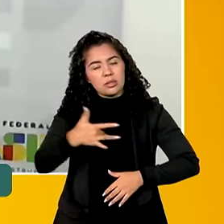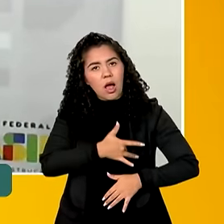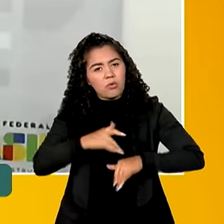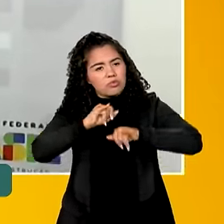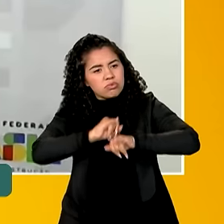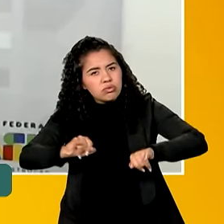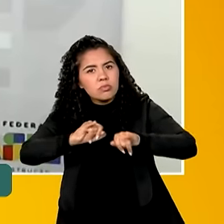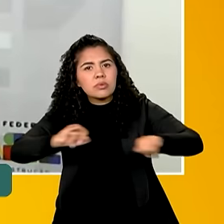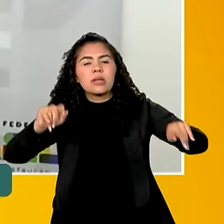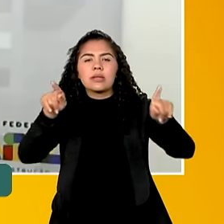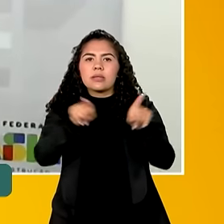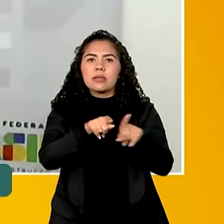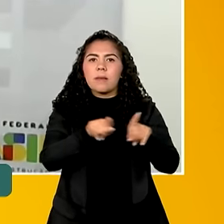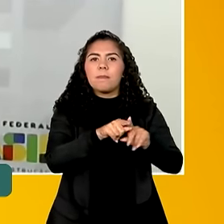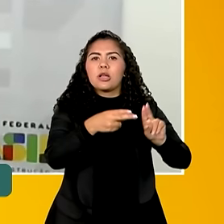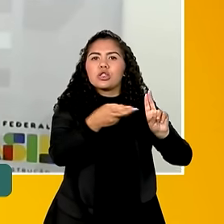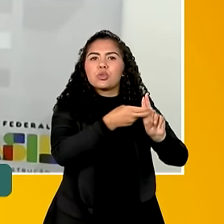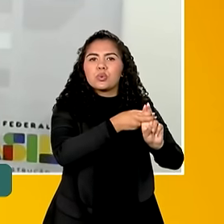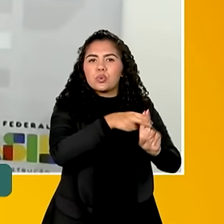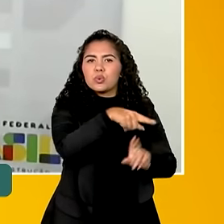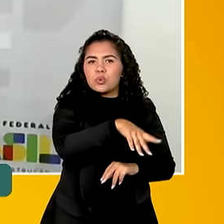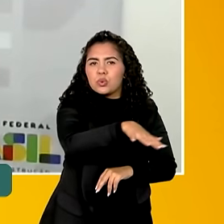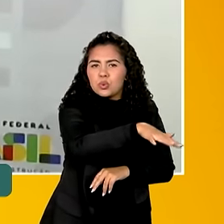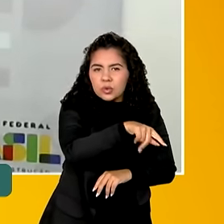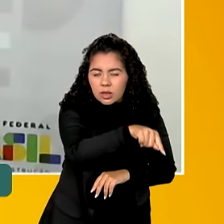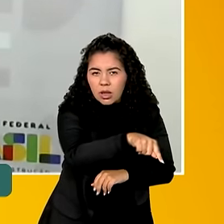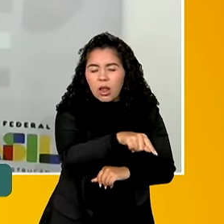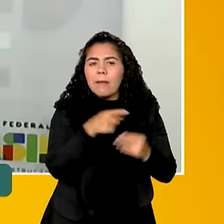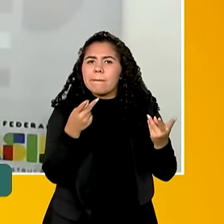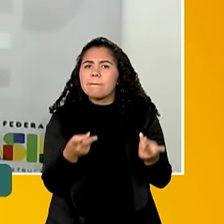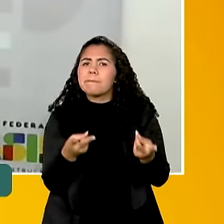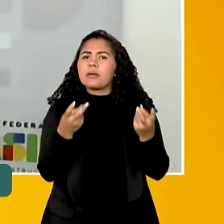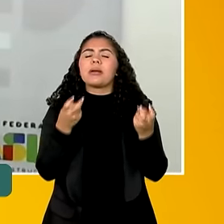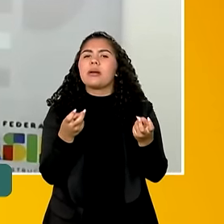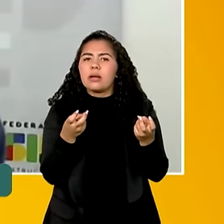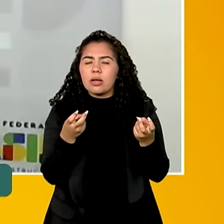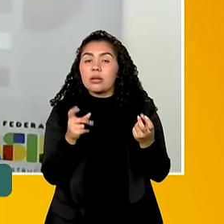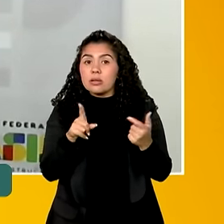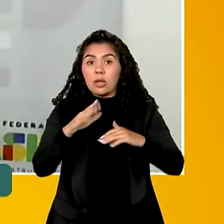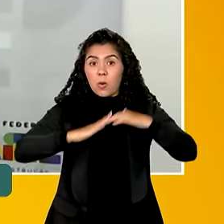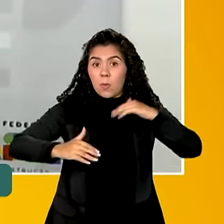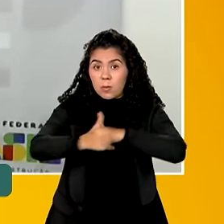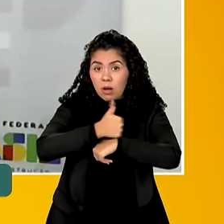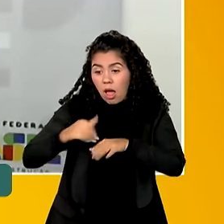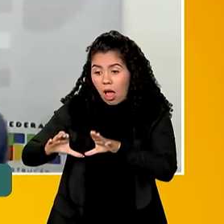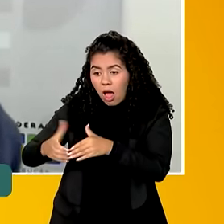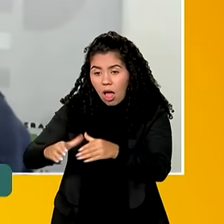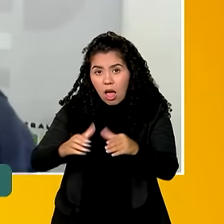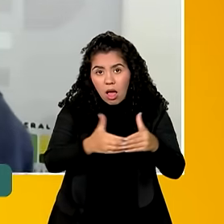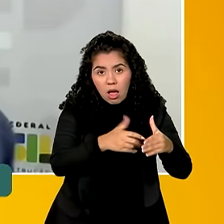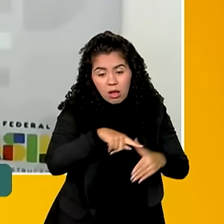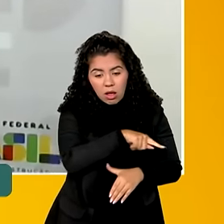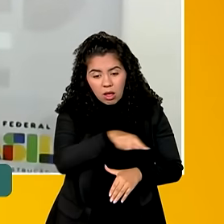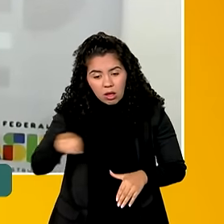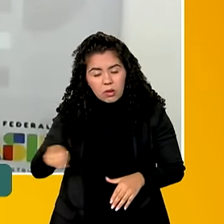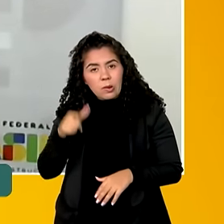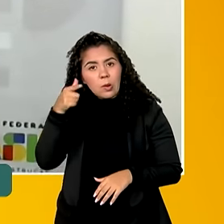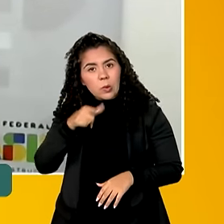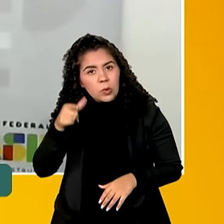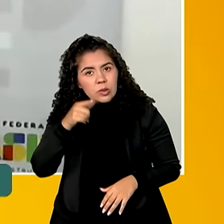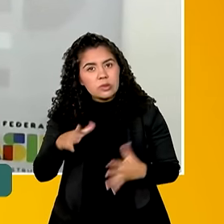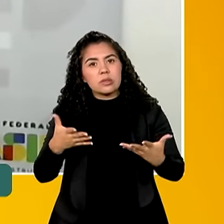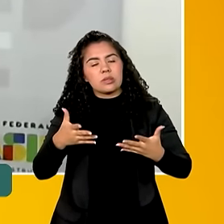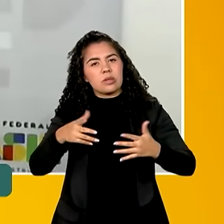sistema SUS, né, também, né? E a gente vê que se as equipes de saúde desenvolverem mais